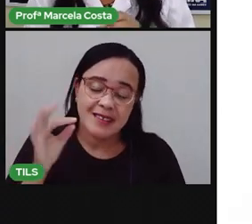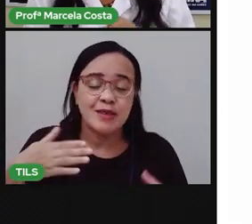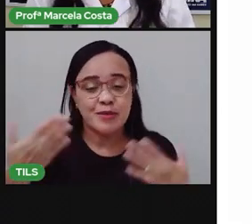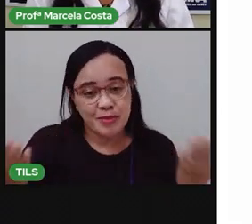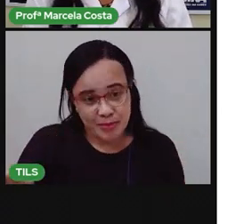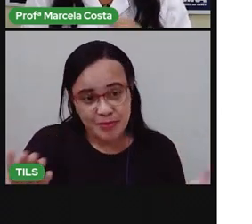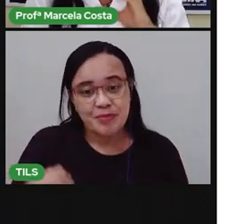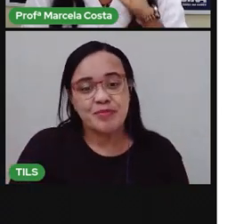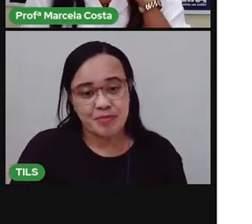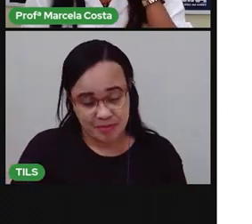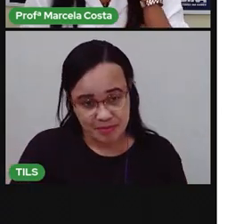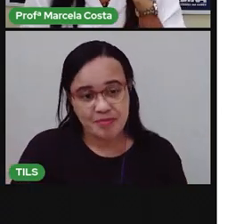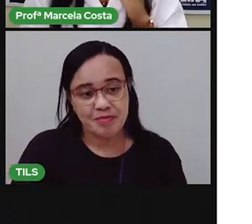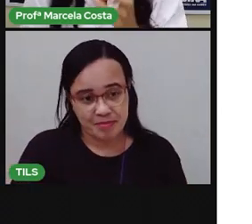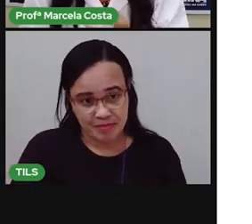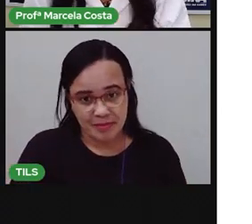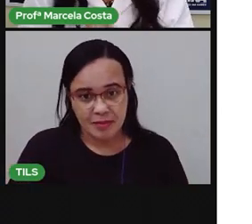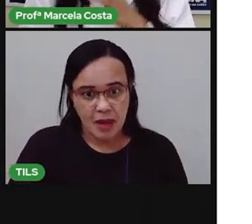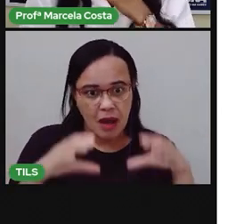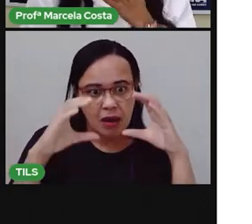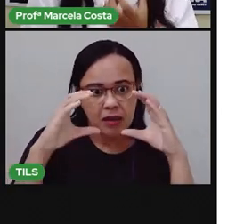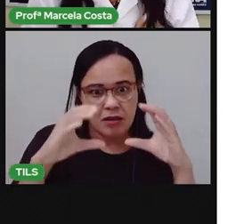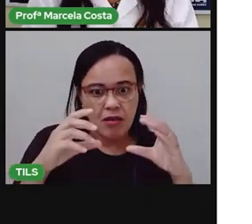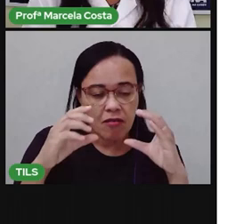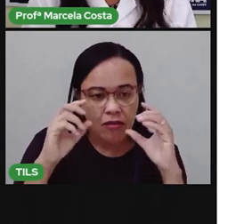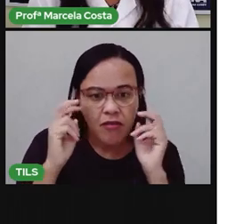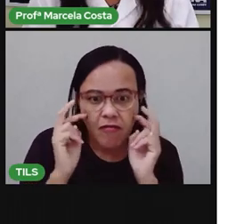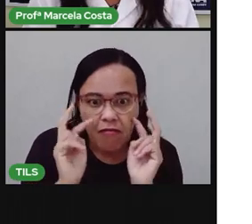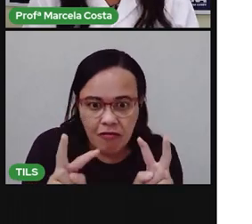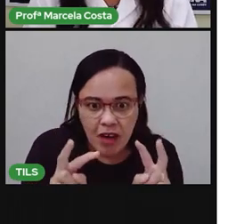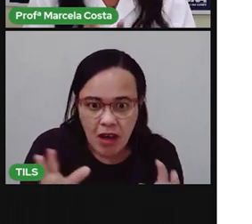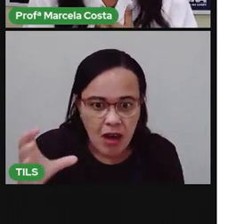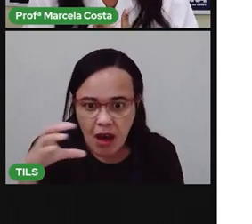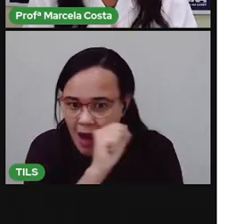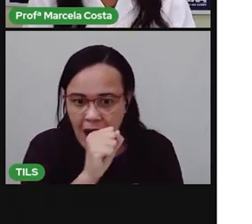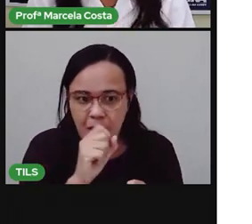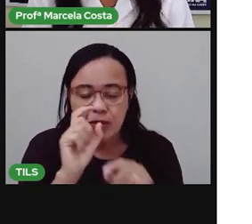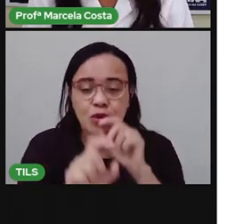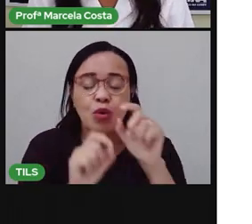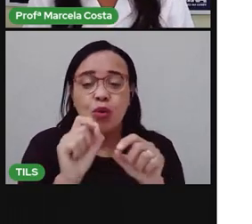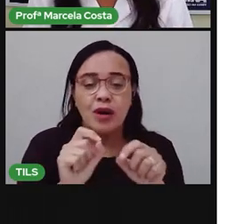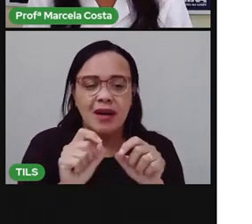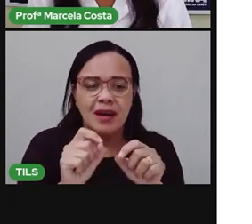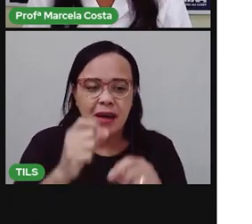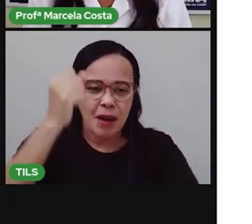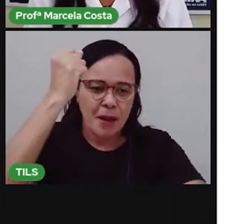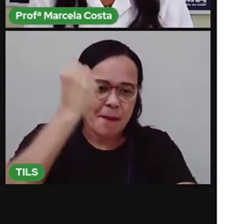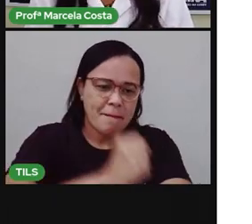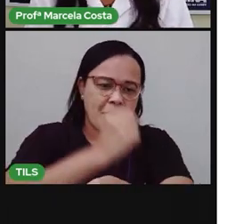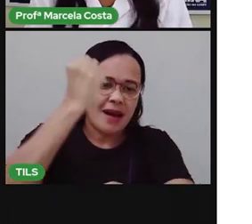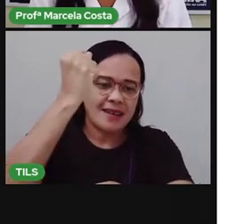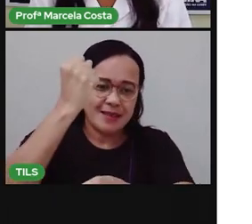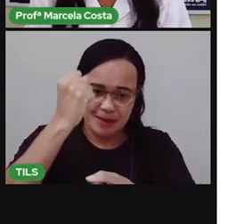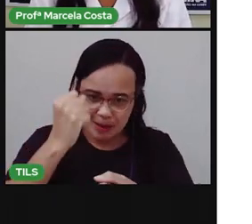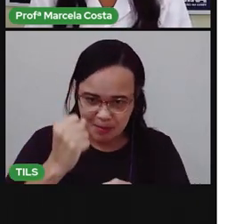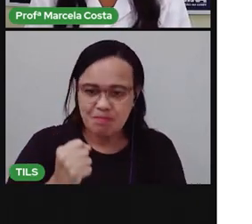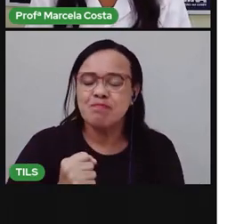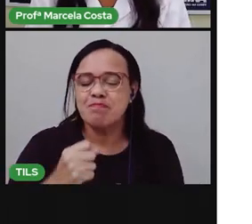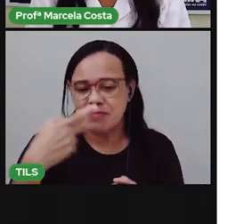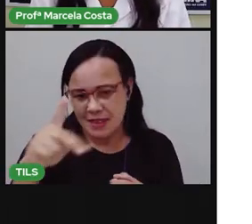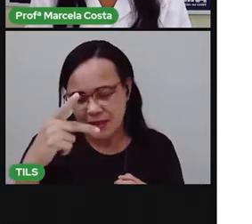Mas, veja que o que vem destacado, principalmente nesse rótulo, é a marca daquele produto.